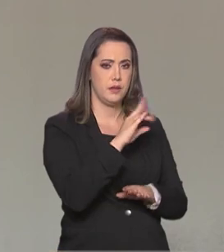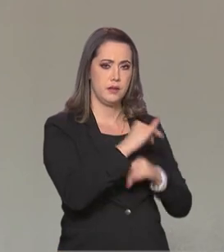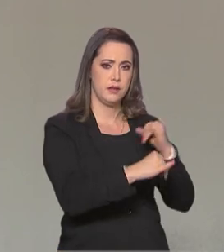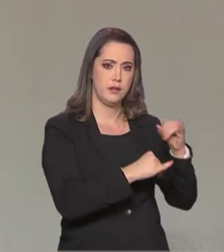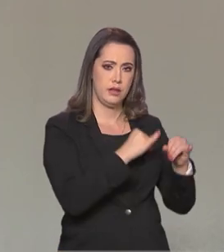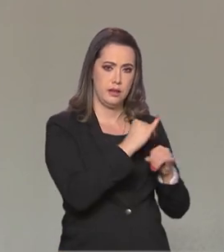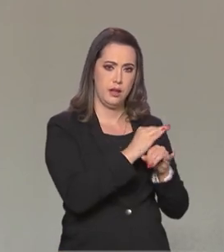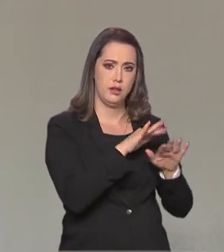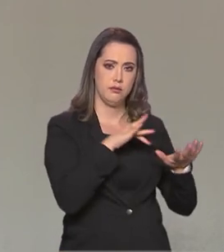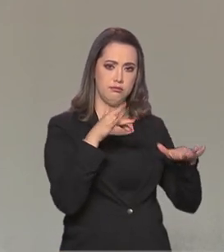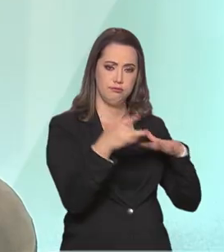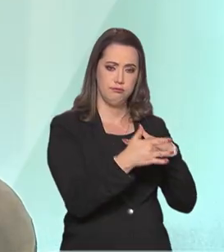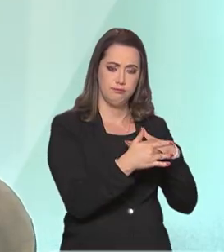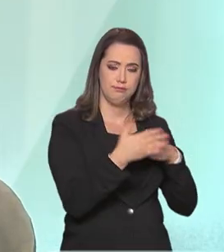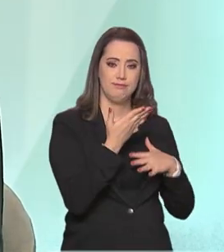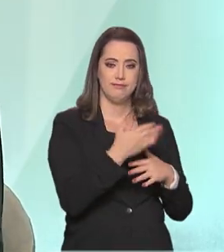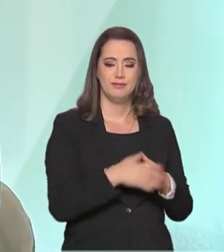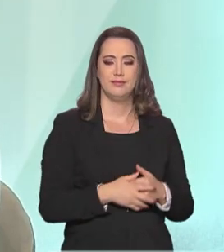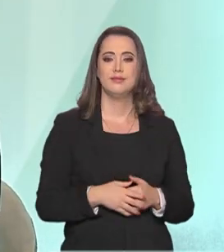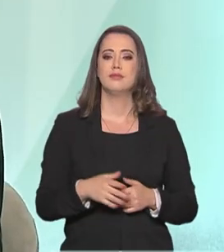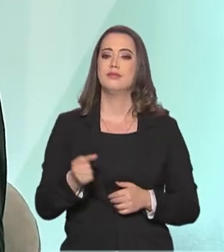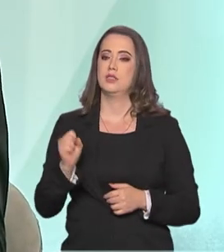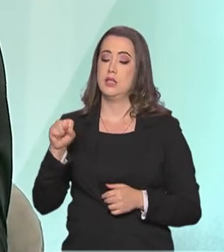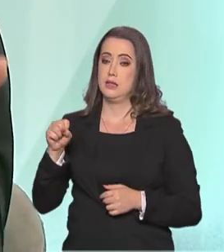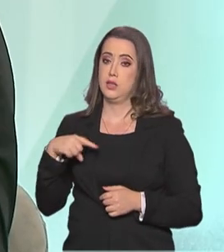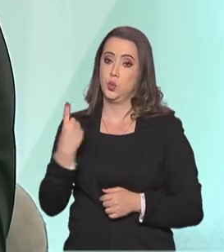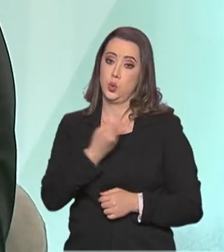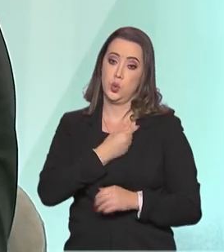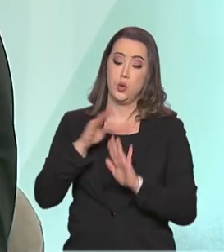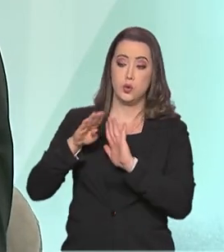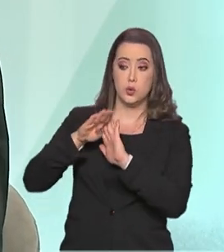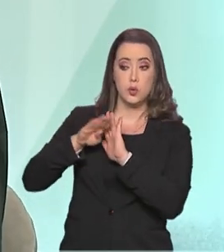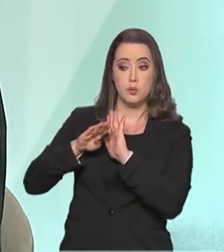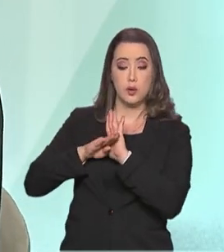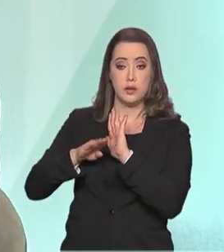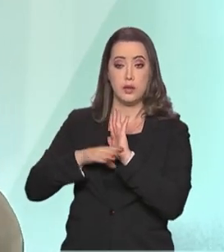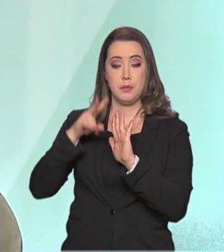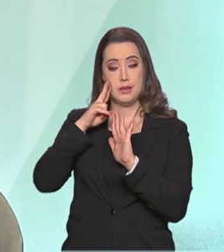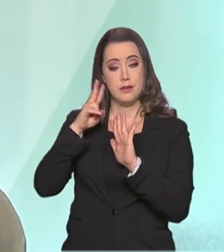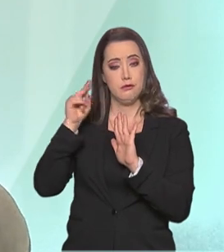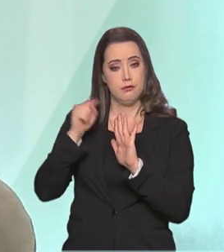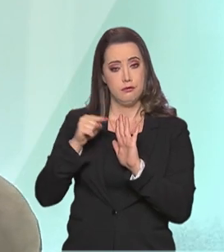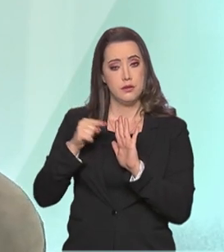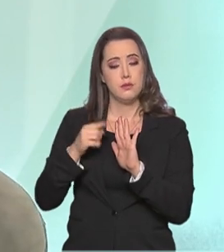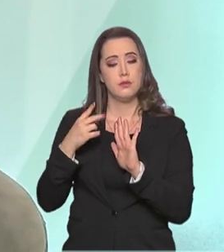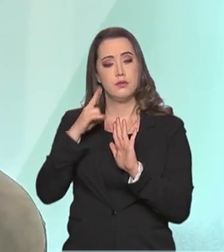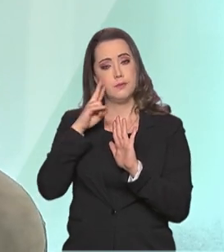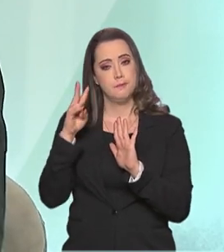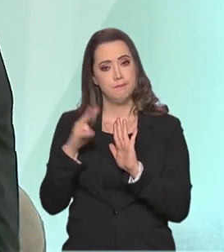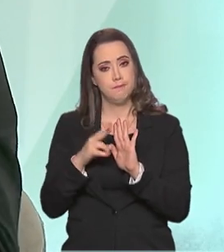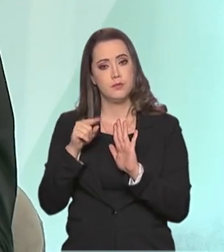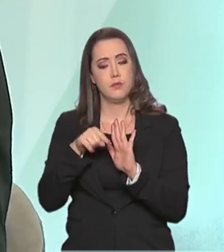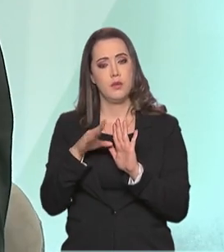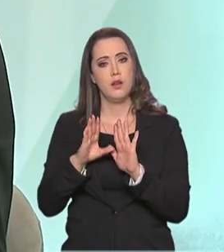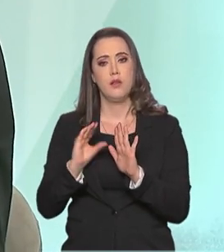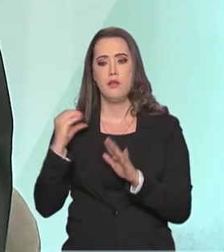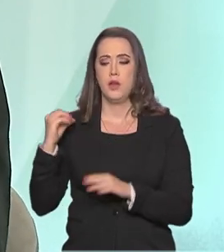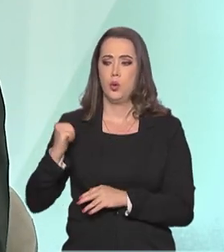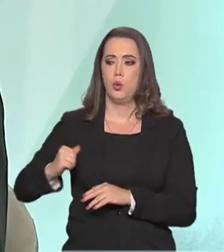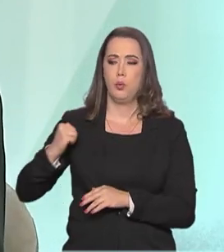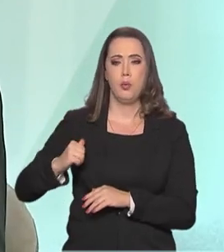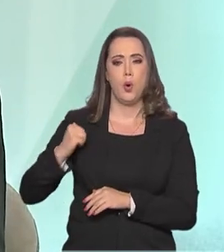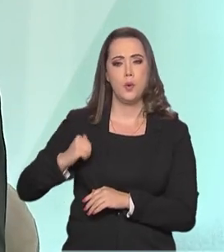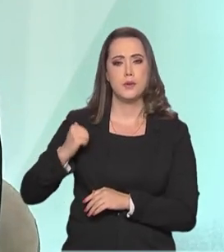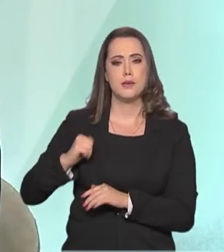pelas redes sociais da secretaria? Todas as informações, não só dos nossos programas correlacionados ao investimento,